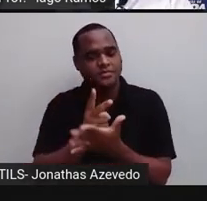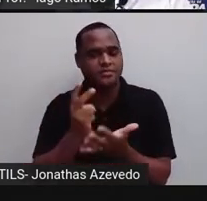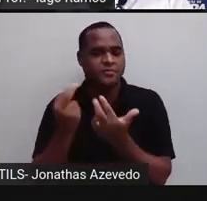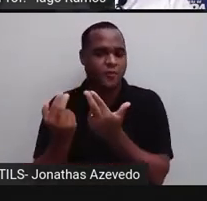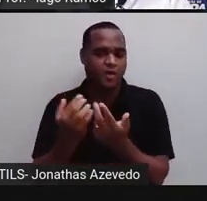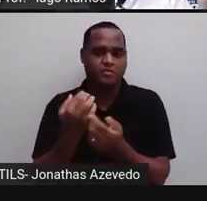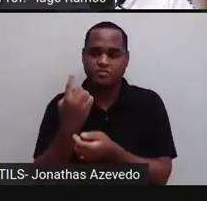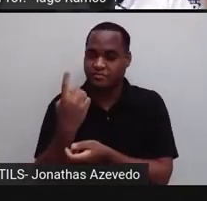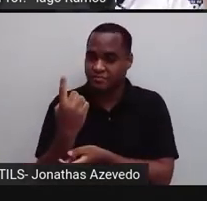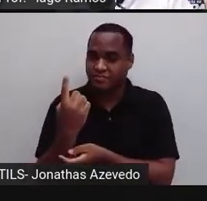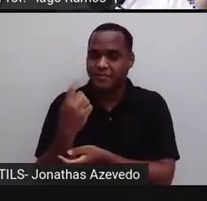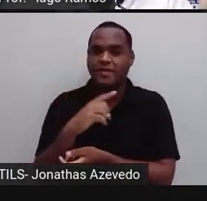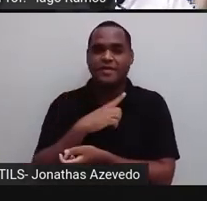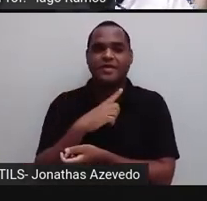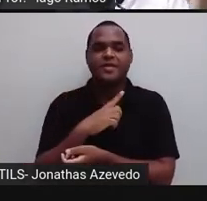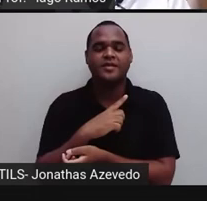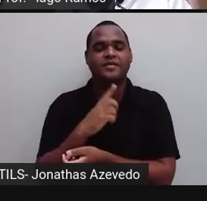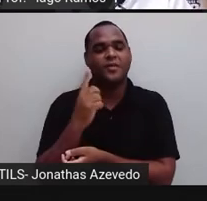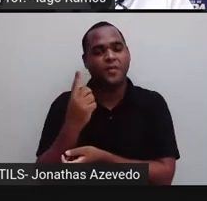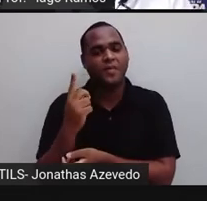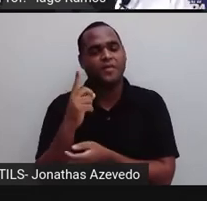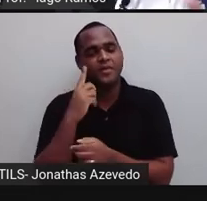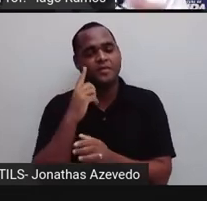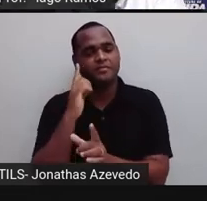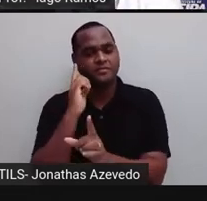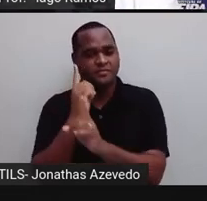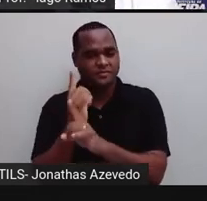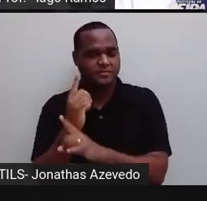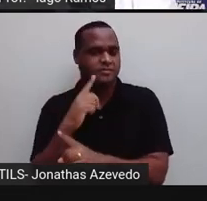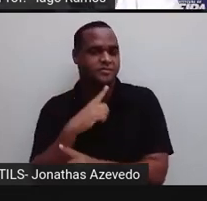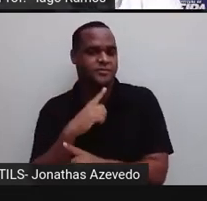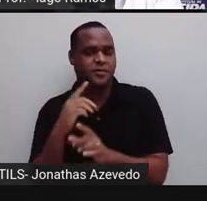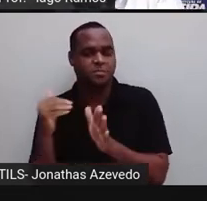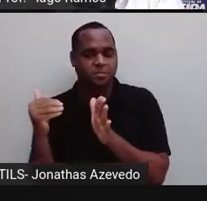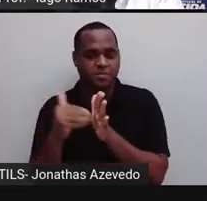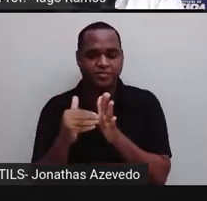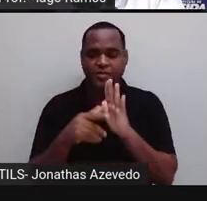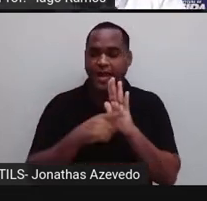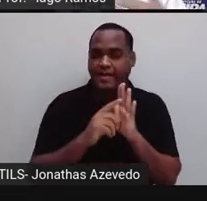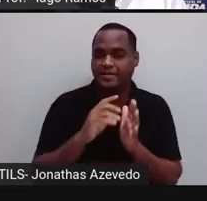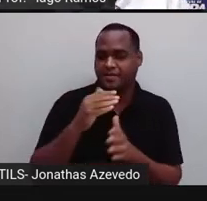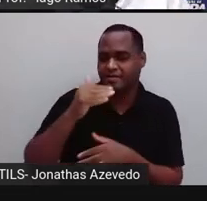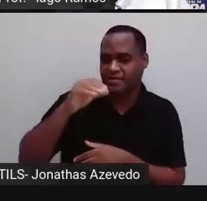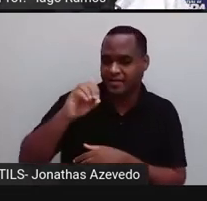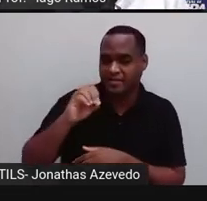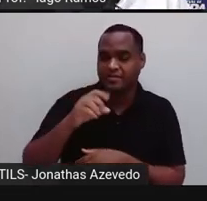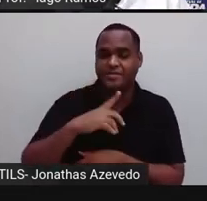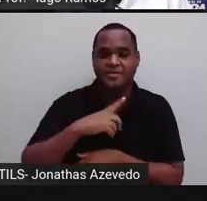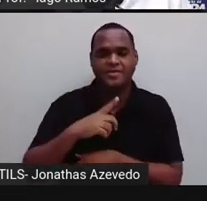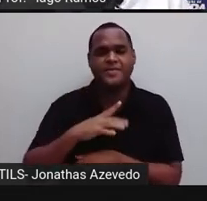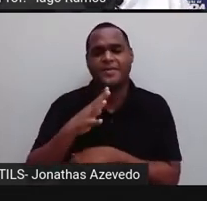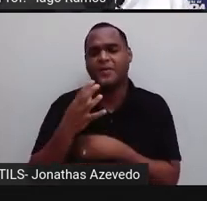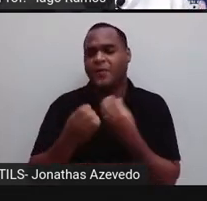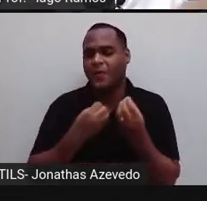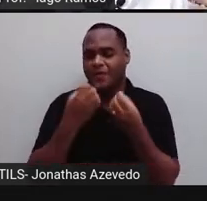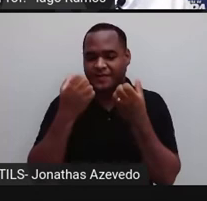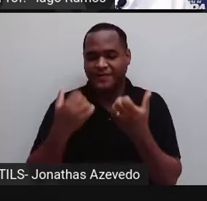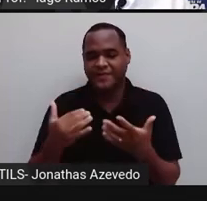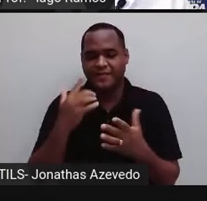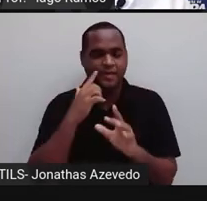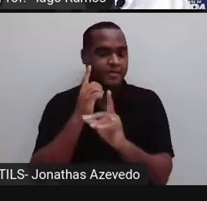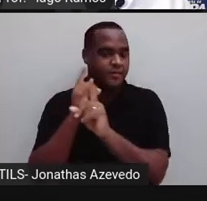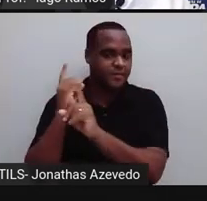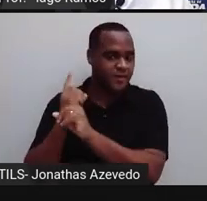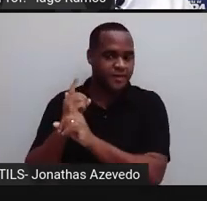1, né? Um número que é encontrado do 1 até antes do 10. Mas como é que a gente vai achar esse